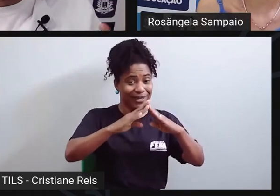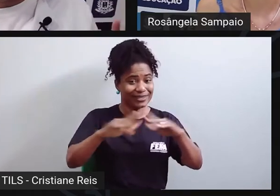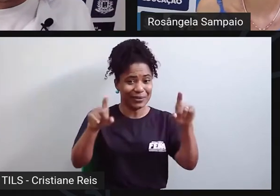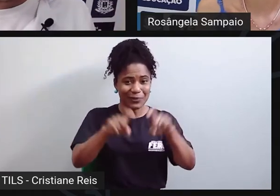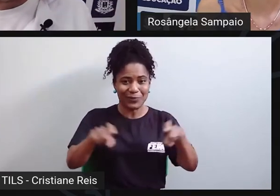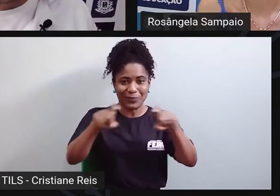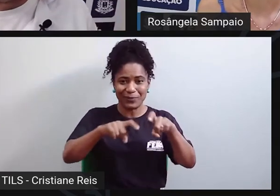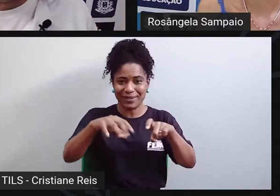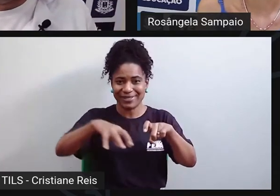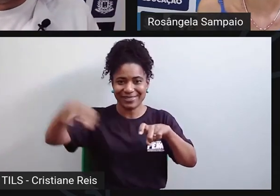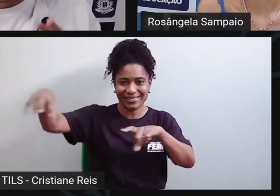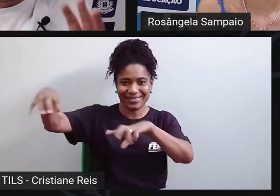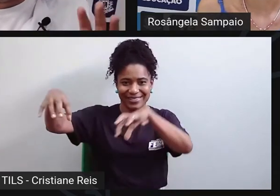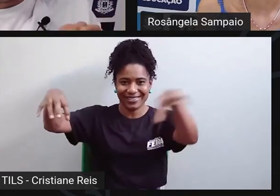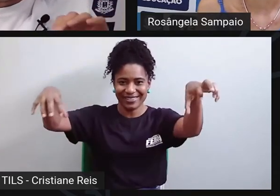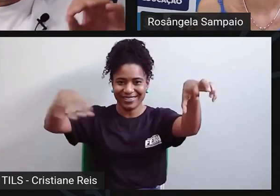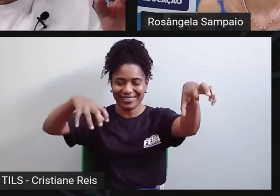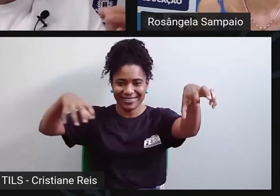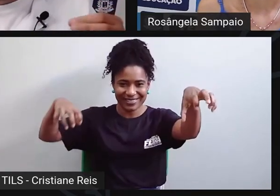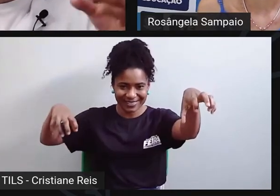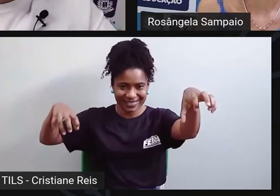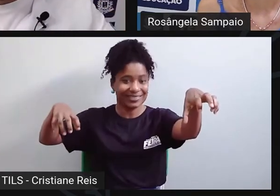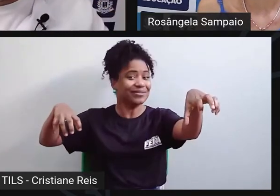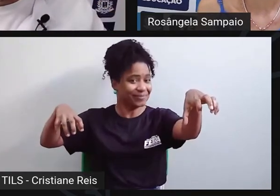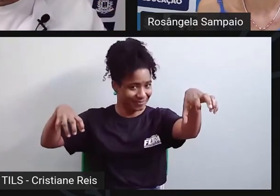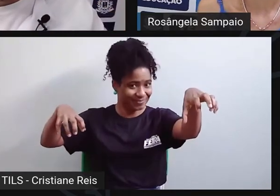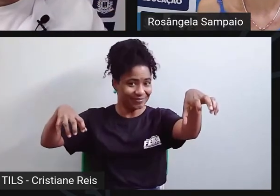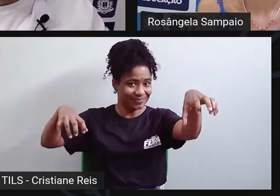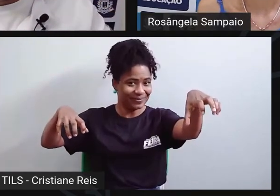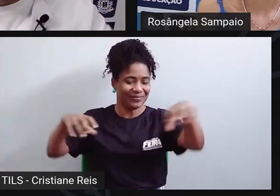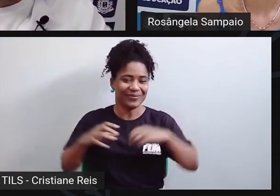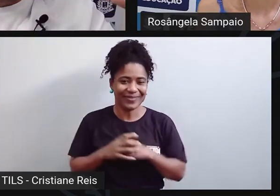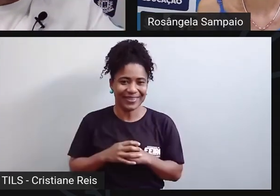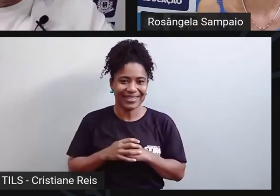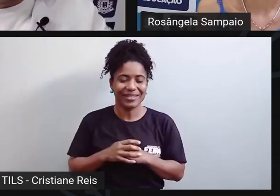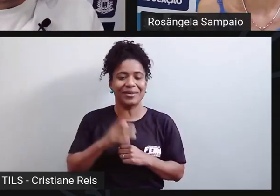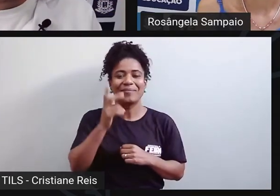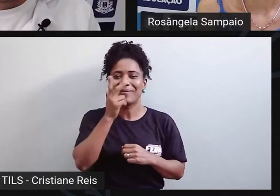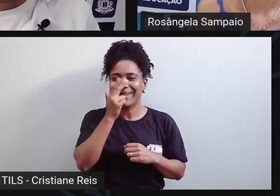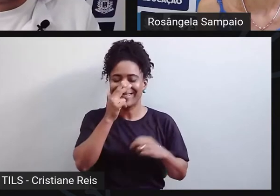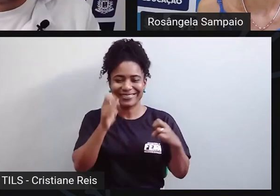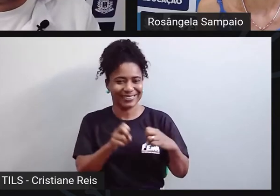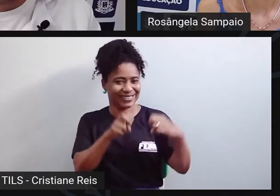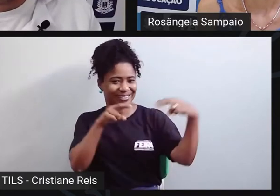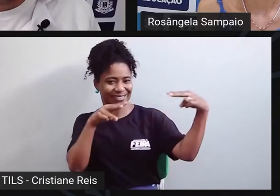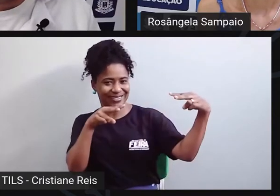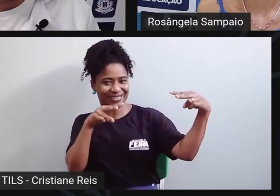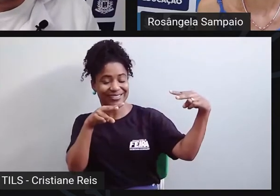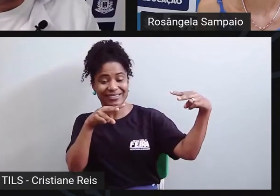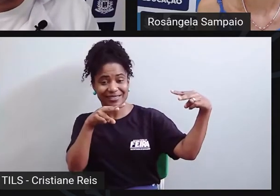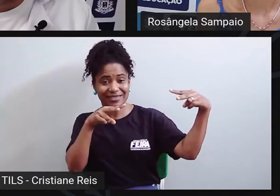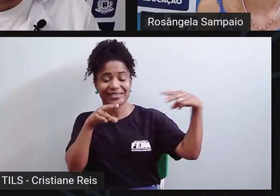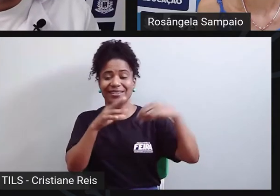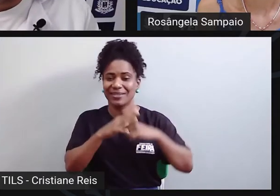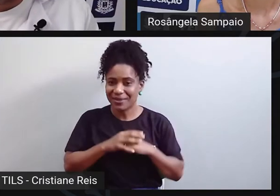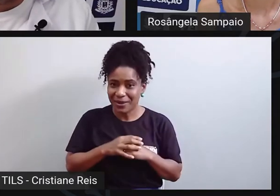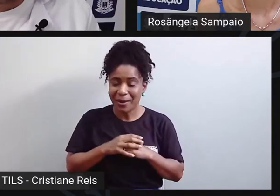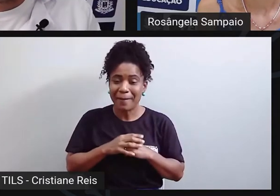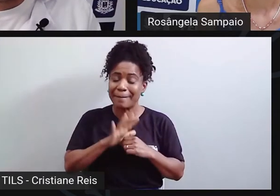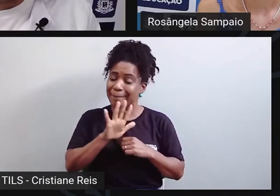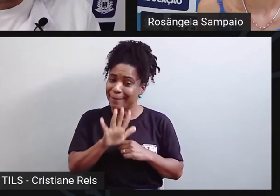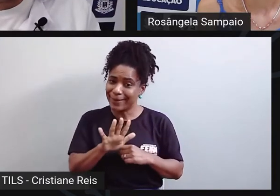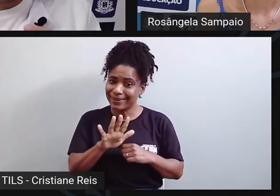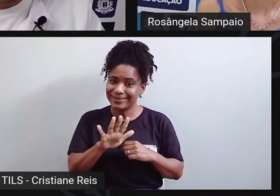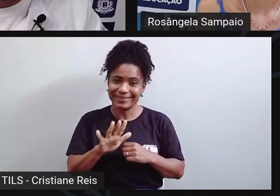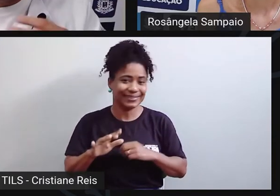um na sua cabinezinha aqui. Então, assim, estamos virtualmente nos reunindo, né? E